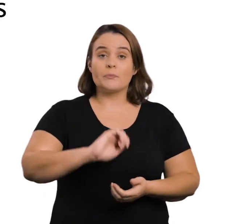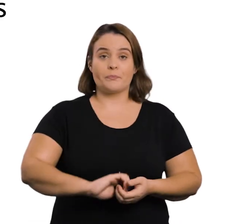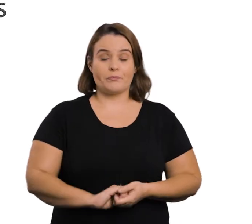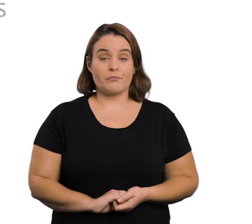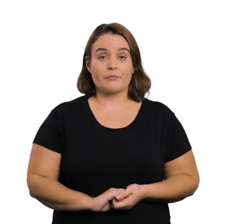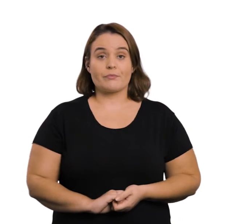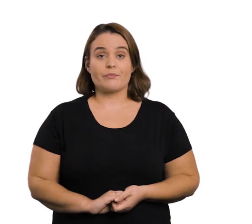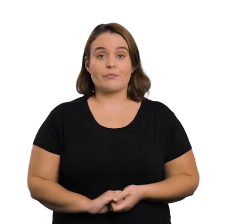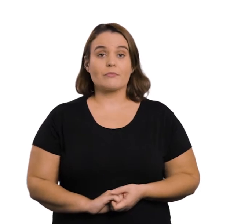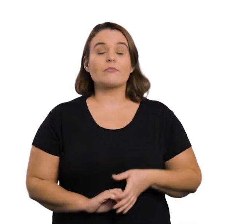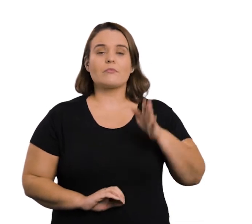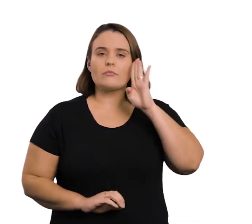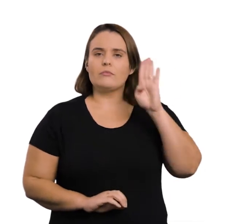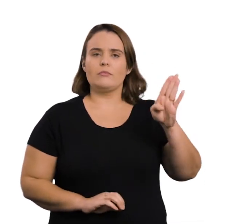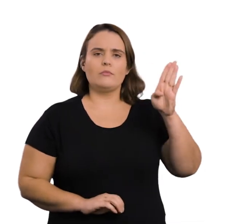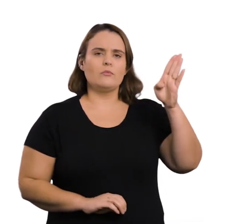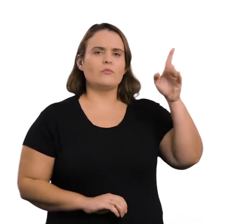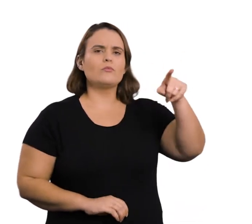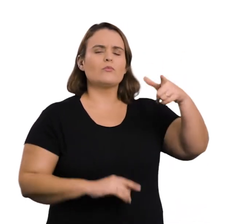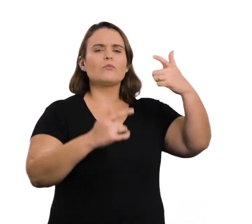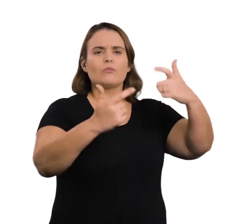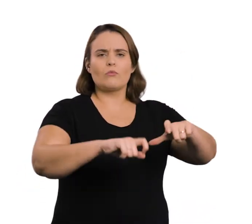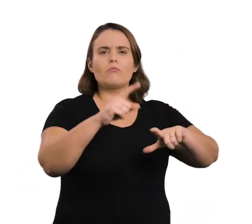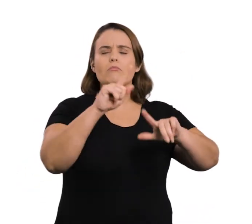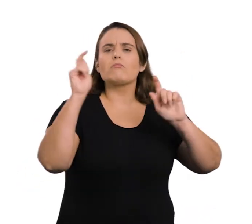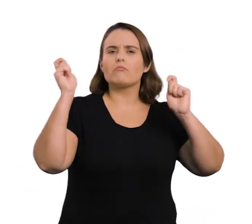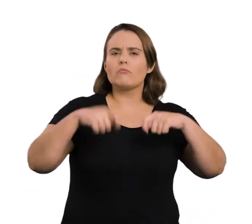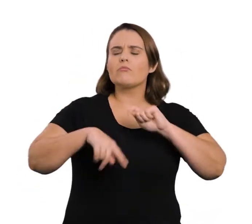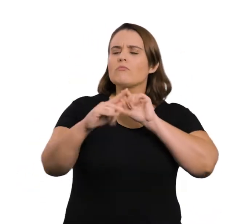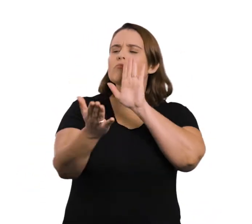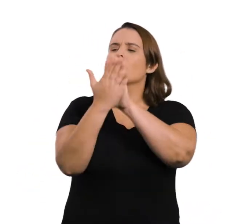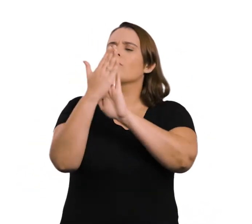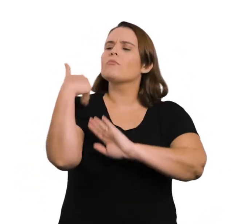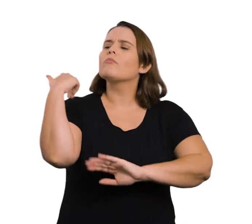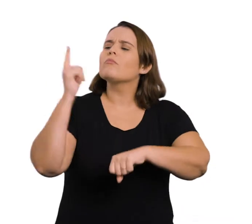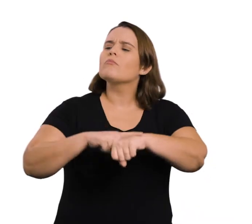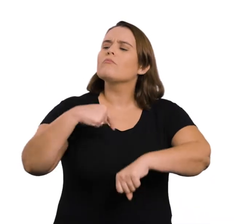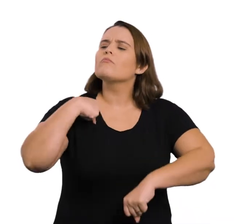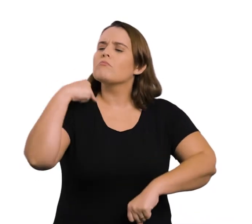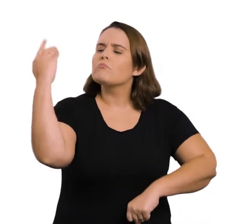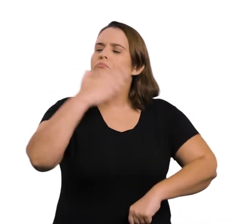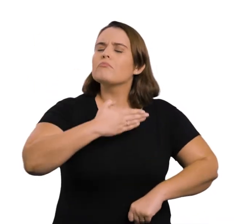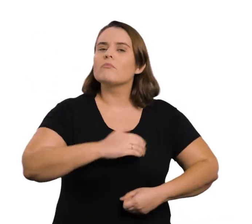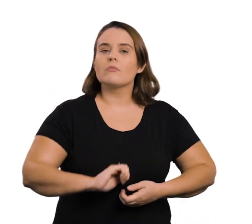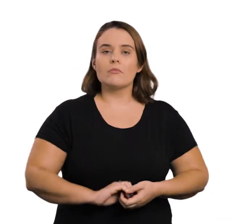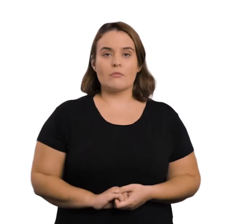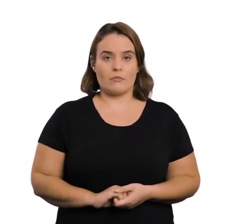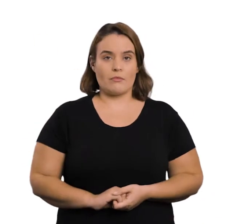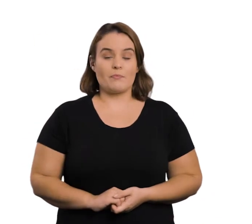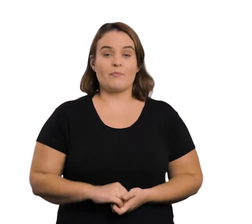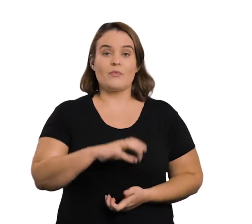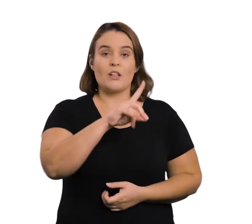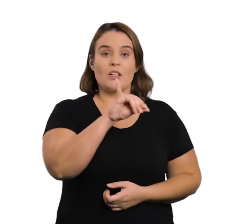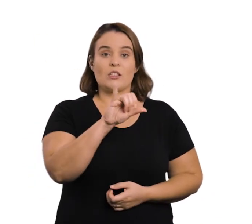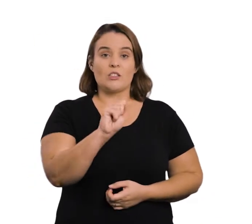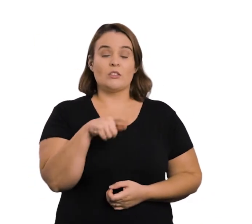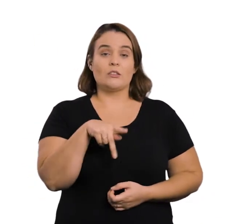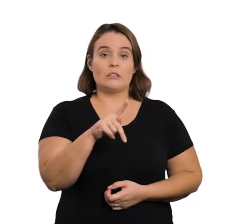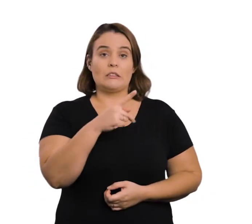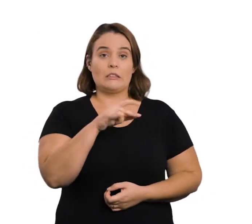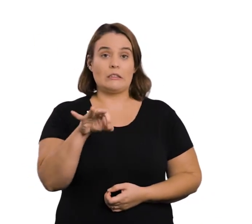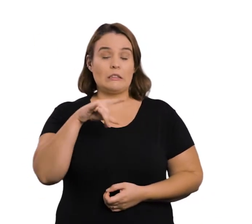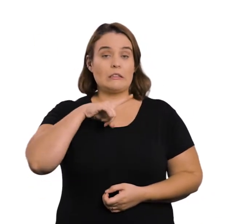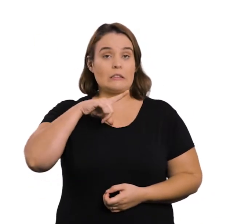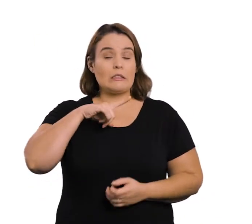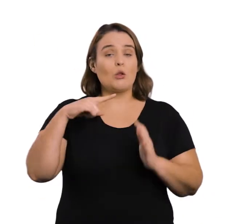estão em curso, e acionam os órgãos competentes, possibilitando o flagrante. Vale destacar que o Disque